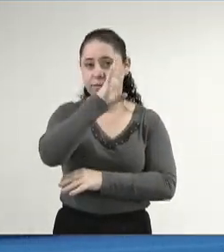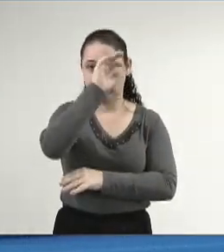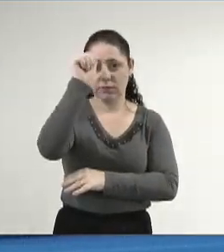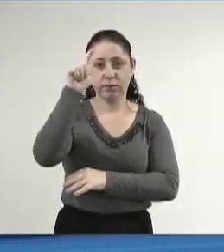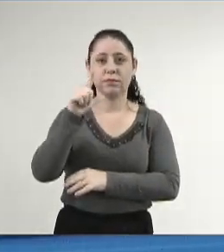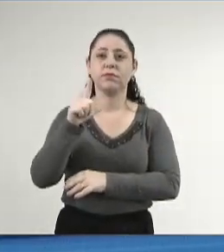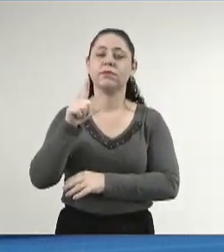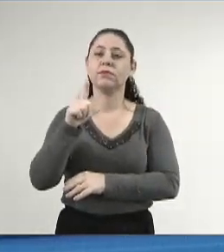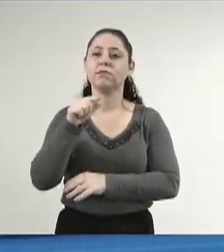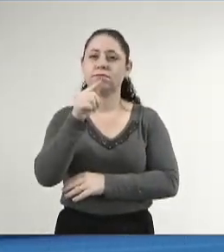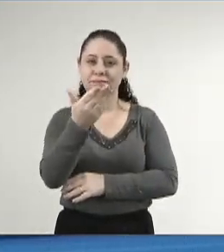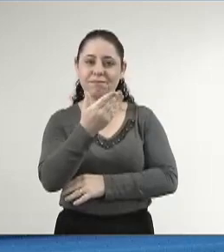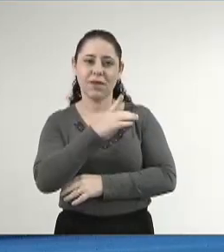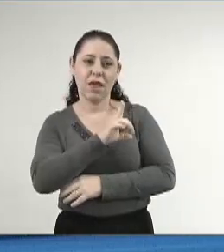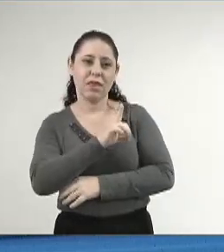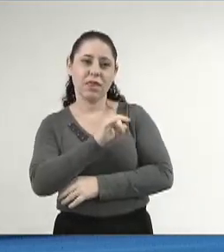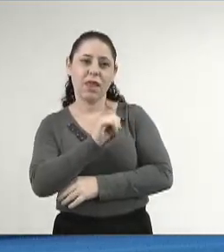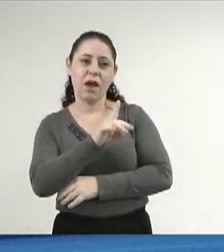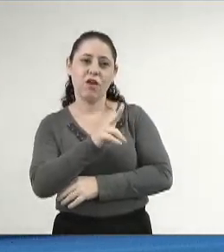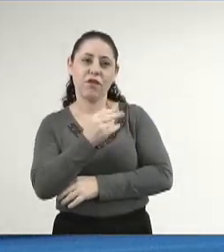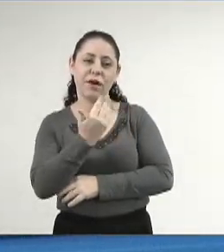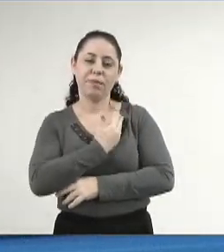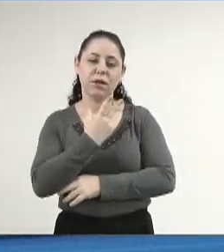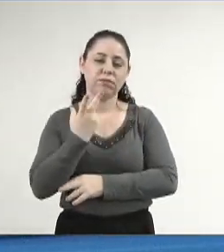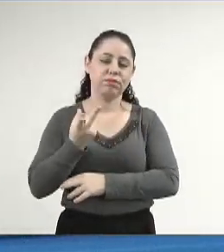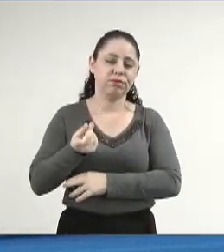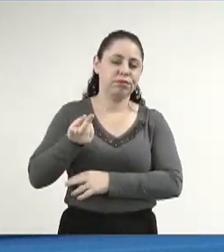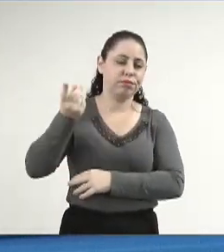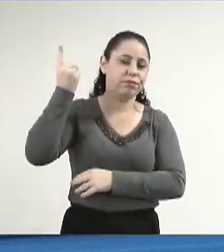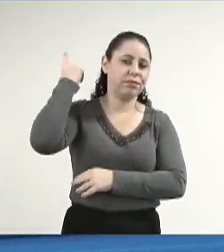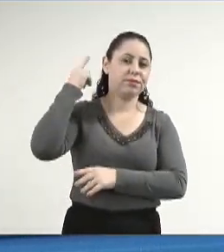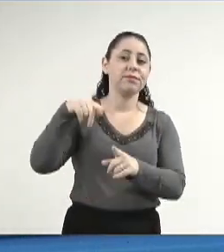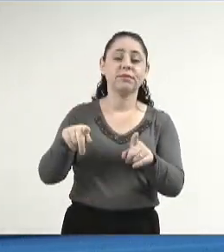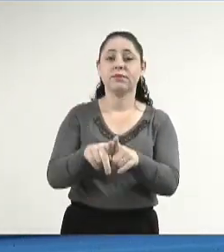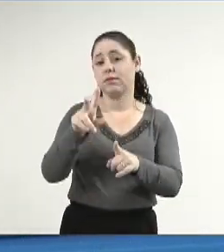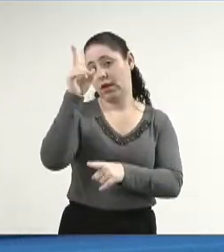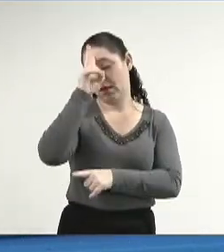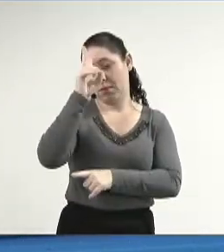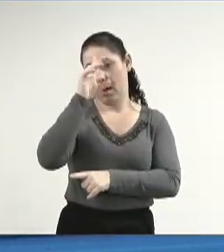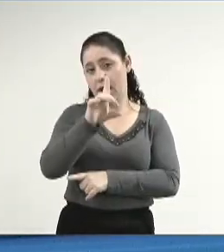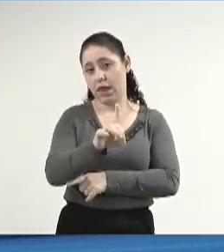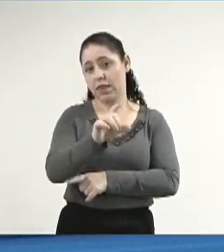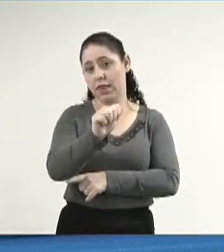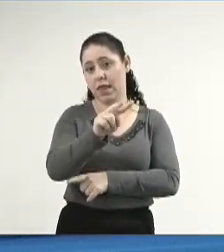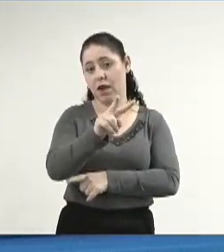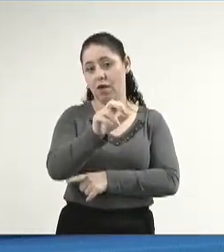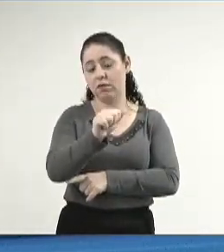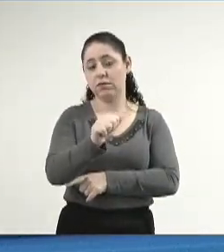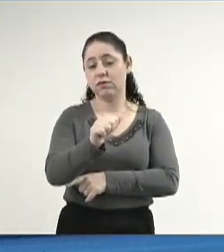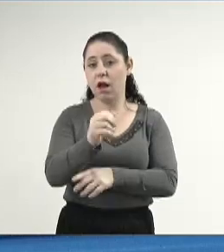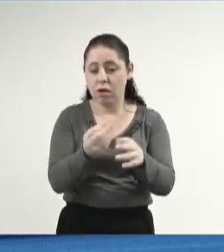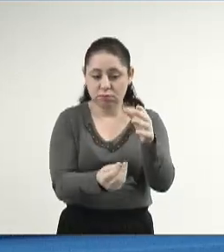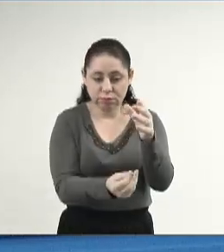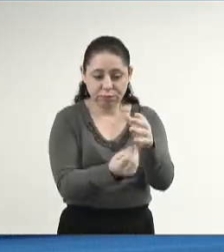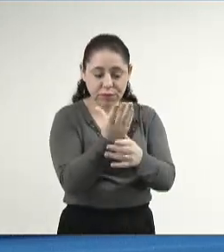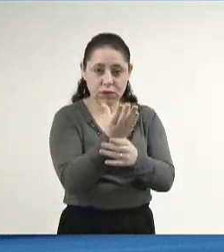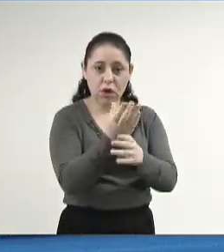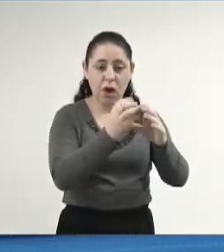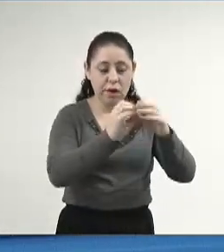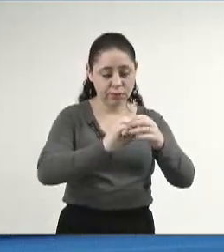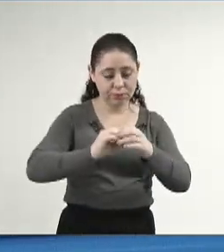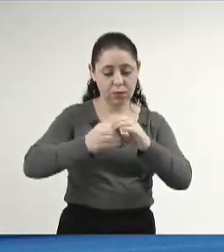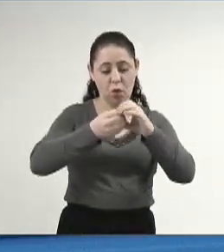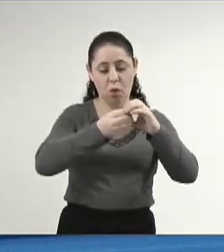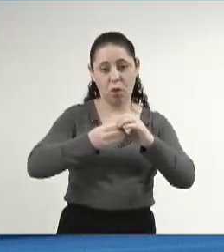especial, a Dalva, minha amiga de muitos e muitos anos. Lembrando que a Dalva me ajudou a criar uma cooperativa lá em Coxim,